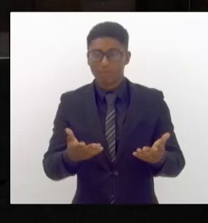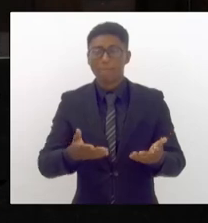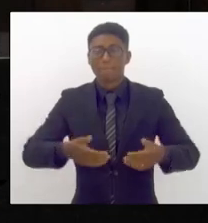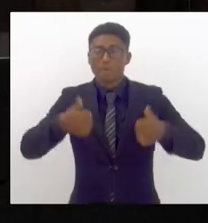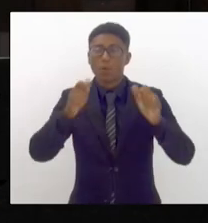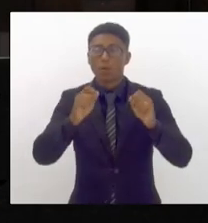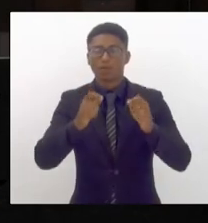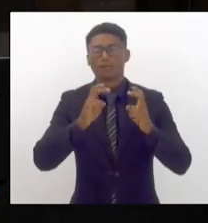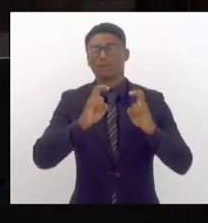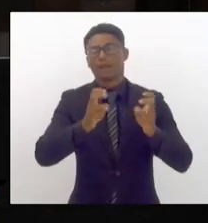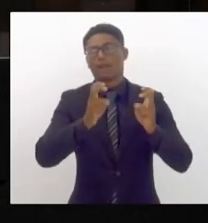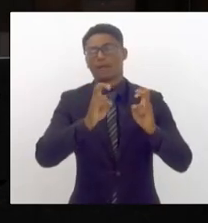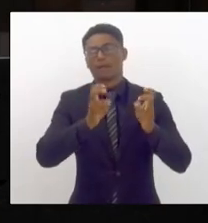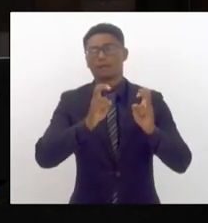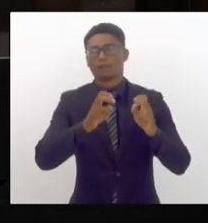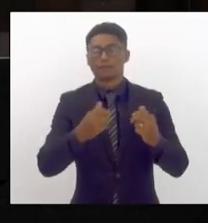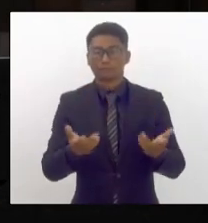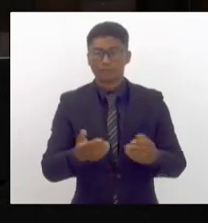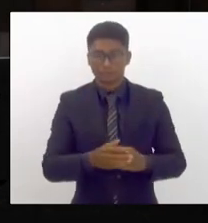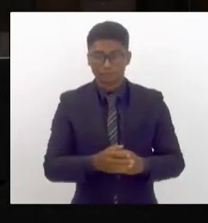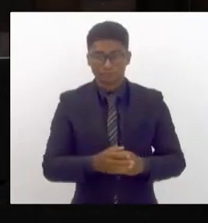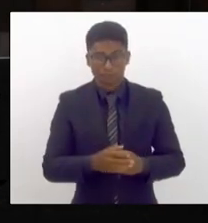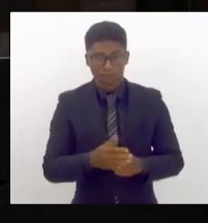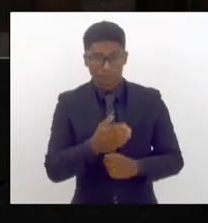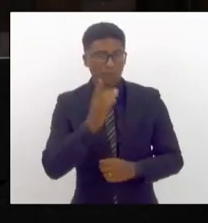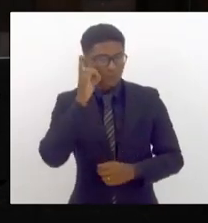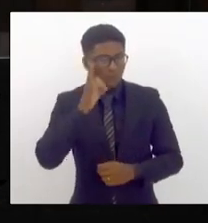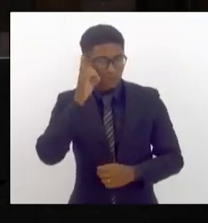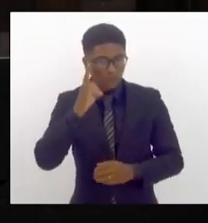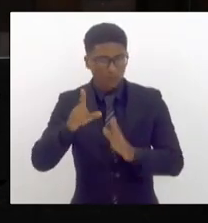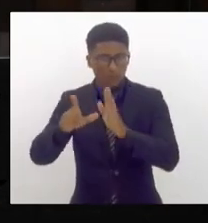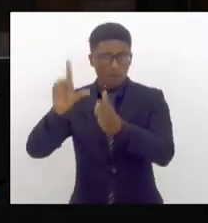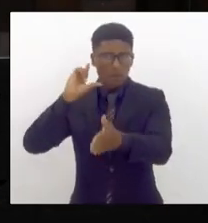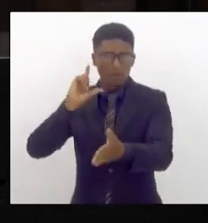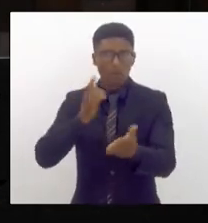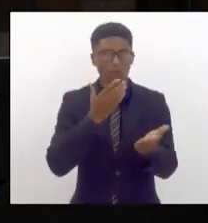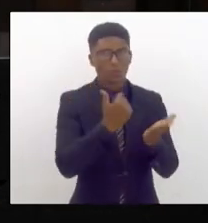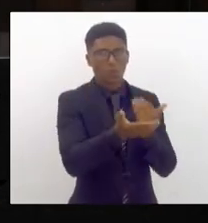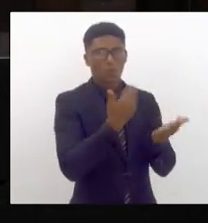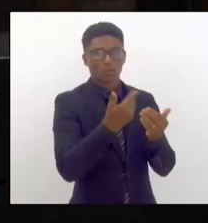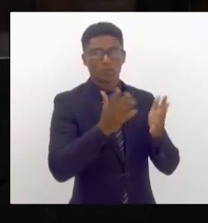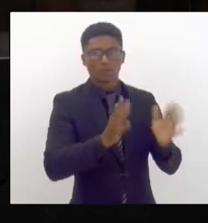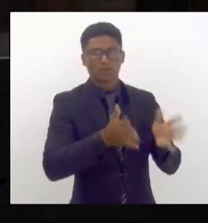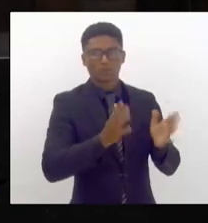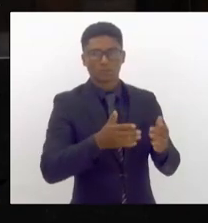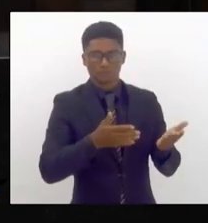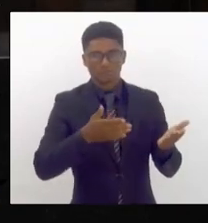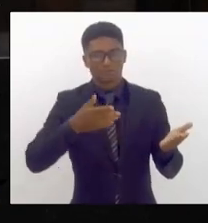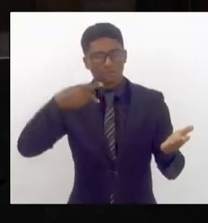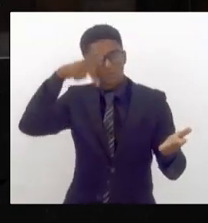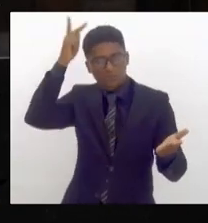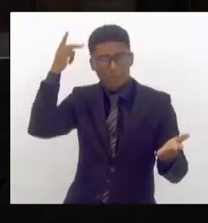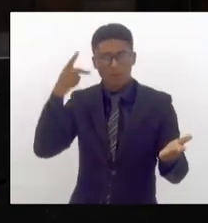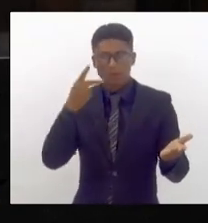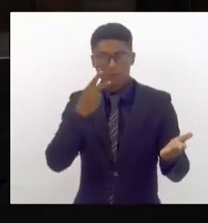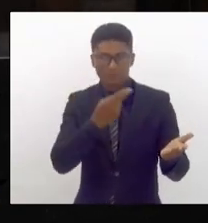oportunidade eu estou desdobrando a conversa que eu tive com o deputado aqui numa parte que eu fiz ao novo deputado certo dos paulo desdobrando que o nosso relatório